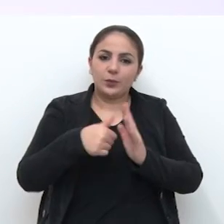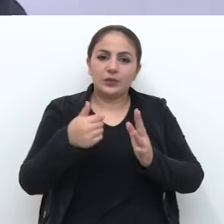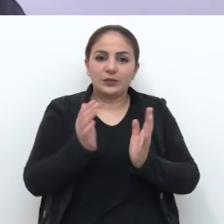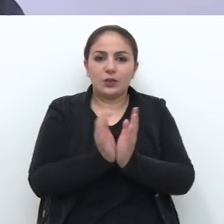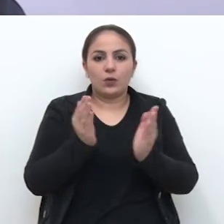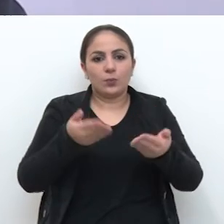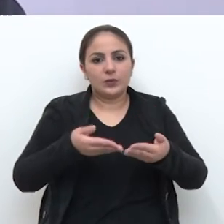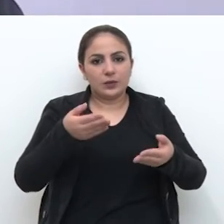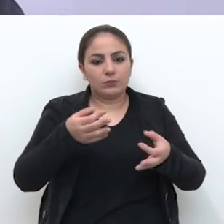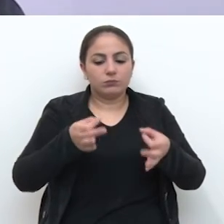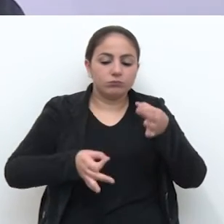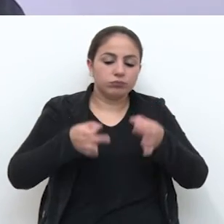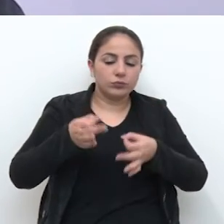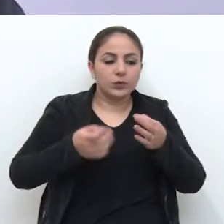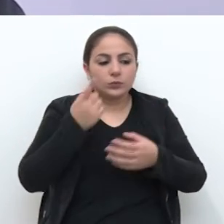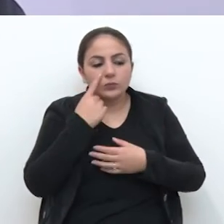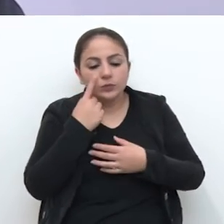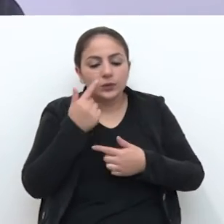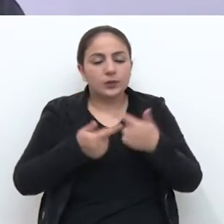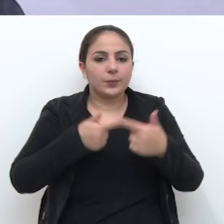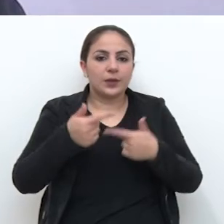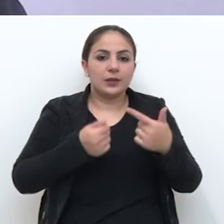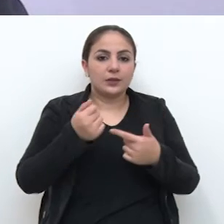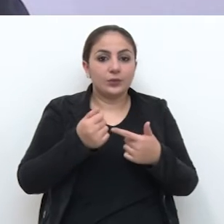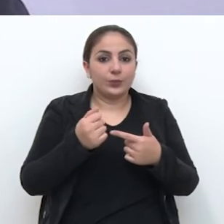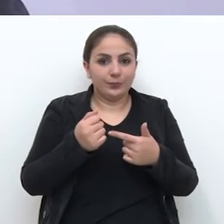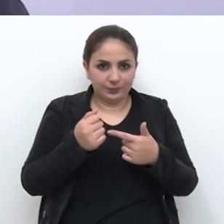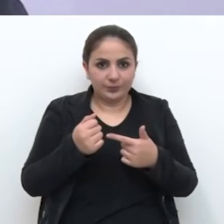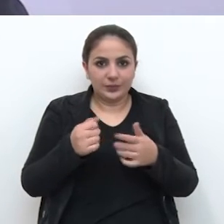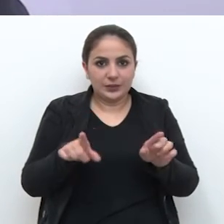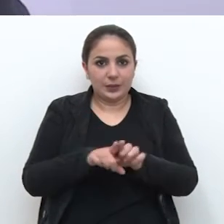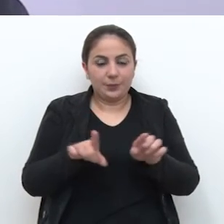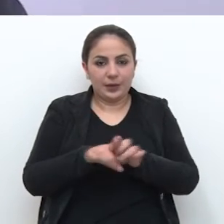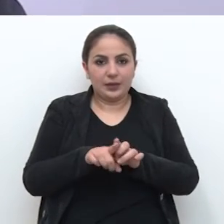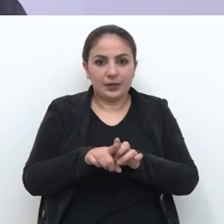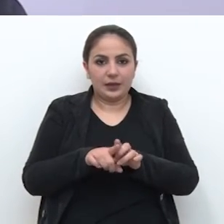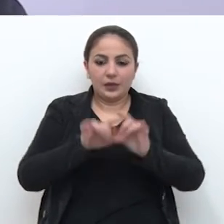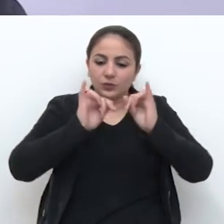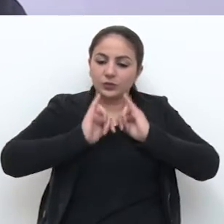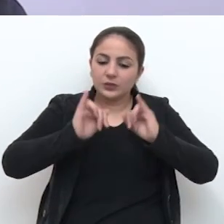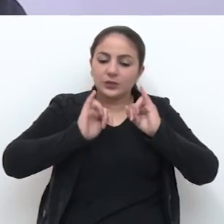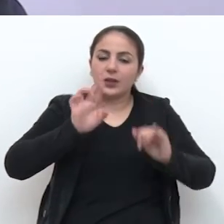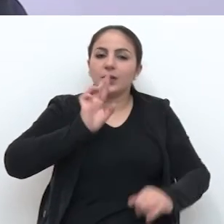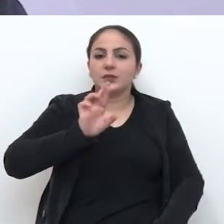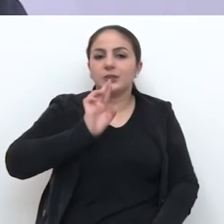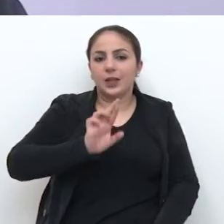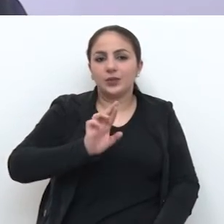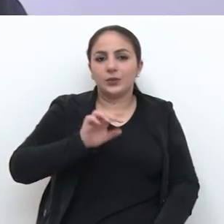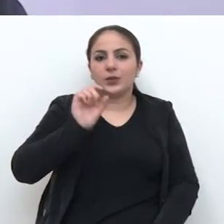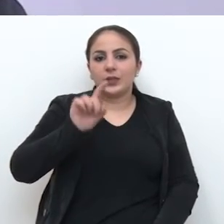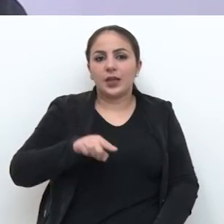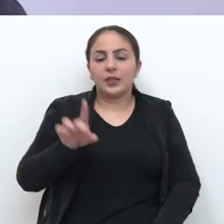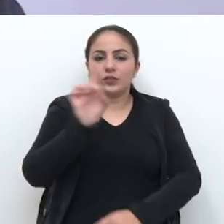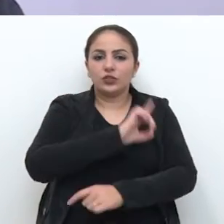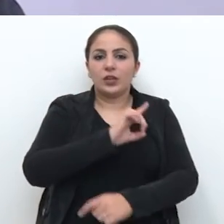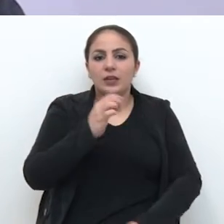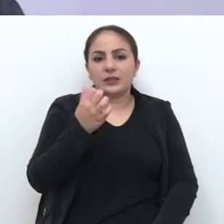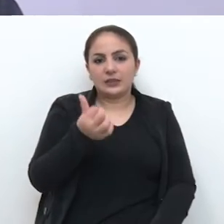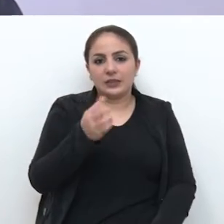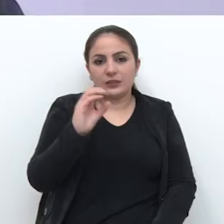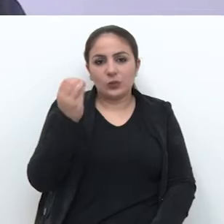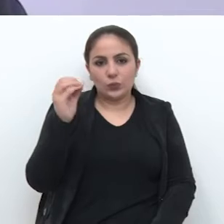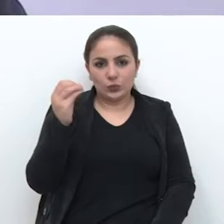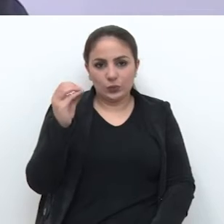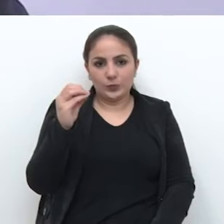a Comissão Julgadora trabalhando, a partir do dia 1º de agosto. E a divulgação do resultado será no dia 6 de